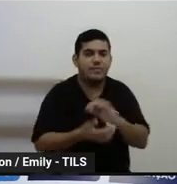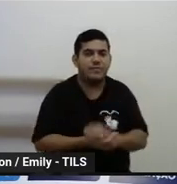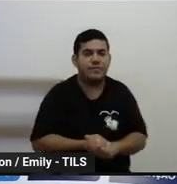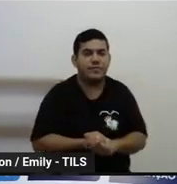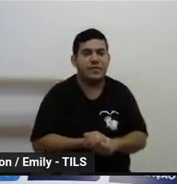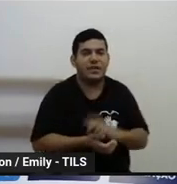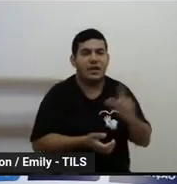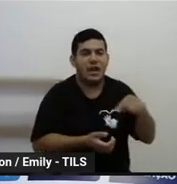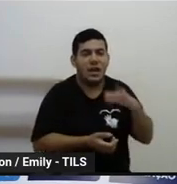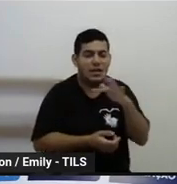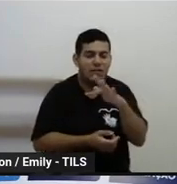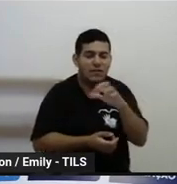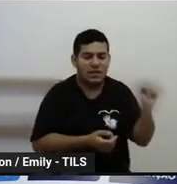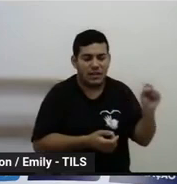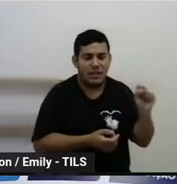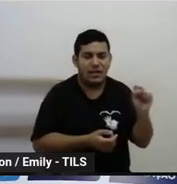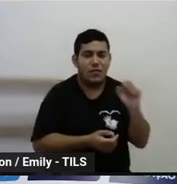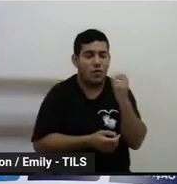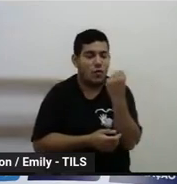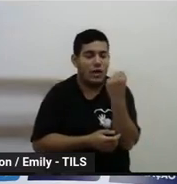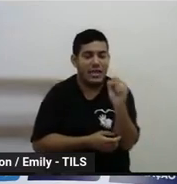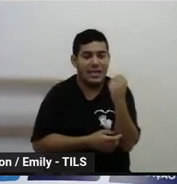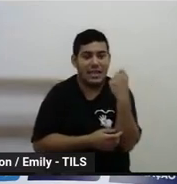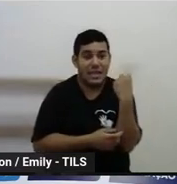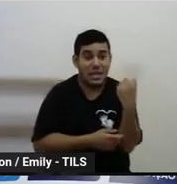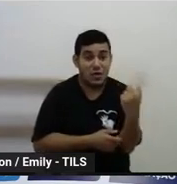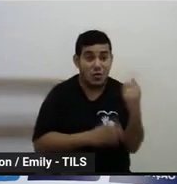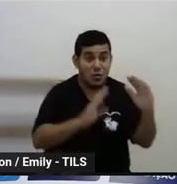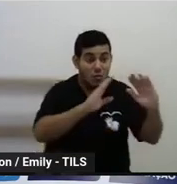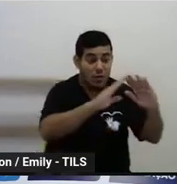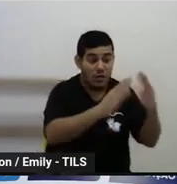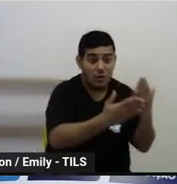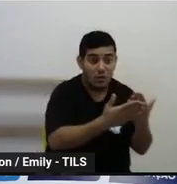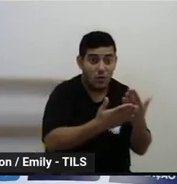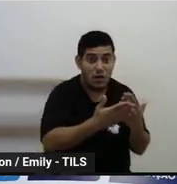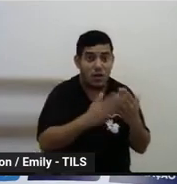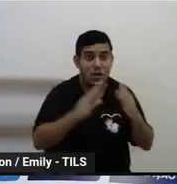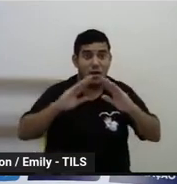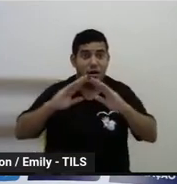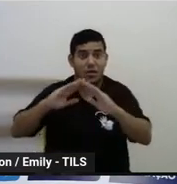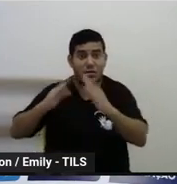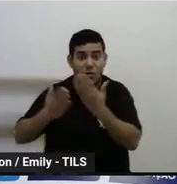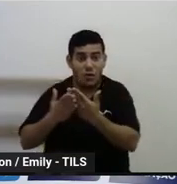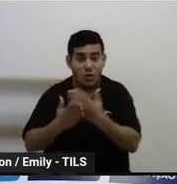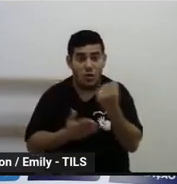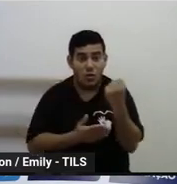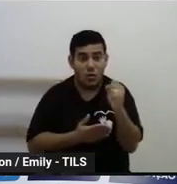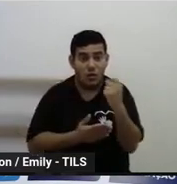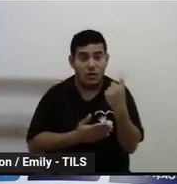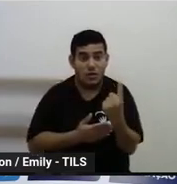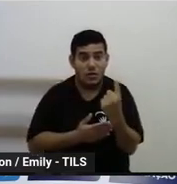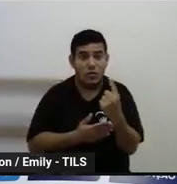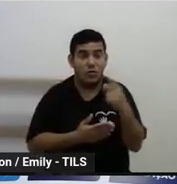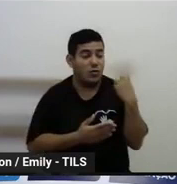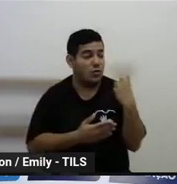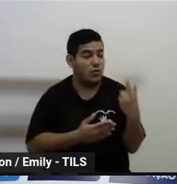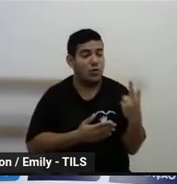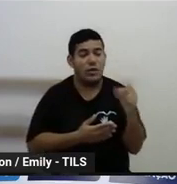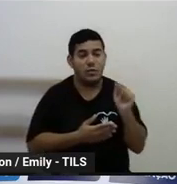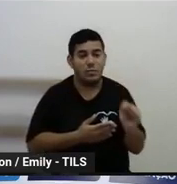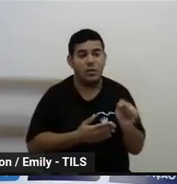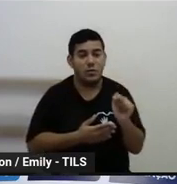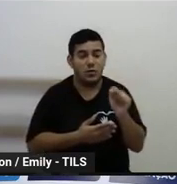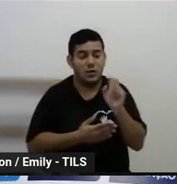foram aplicados em 81 escolas da rede municipal. Então, atingiu 2.572